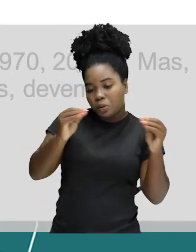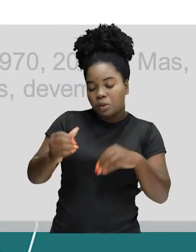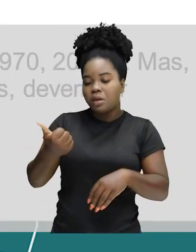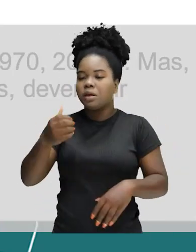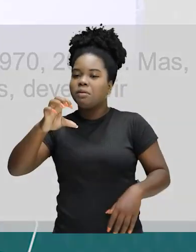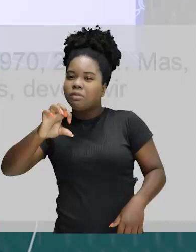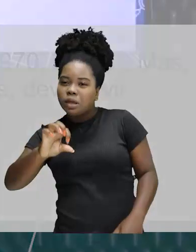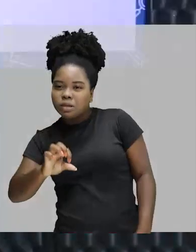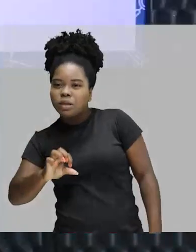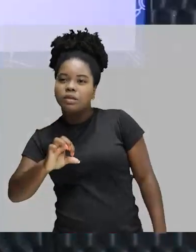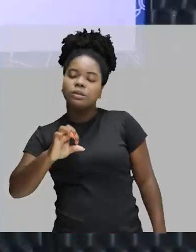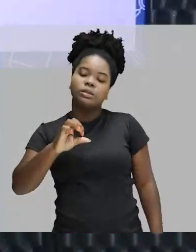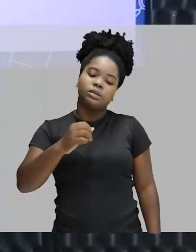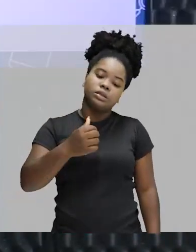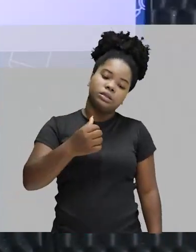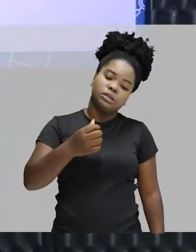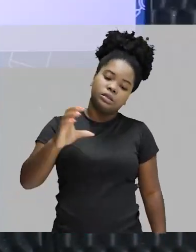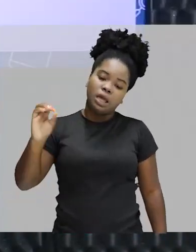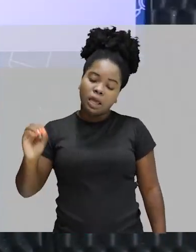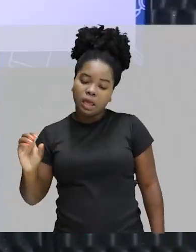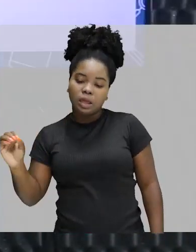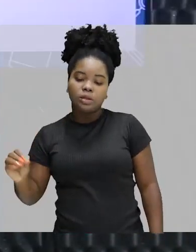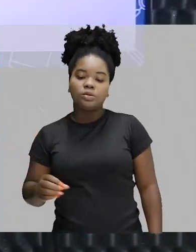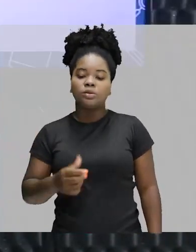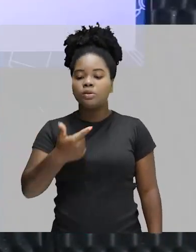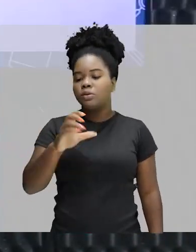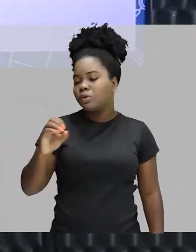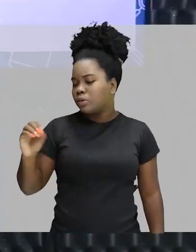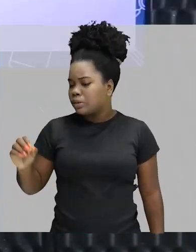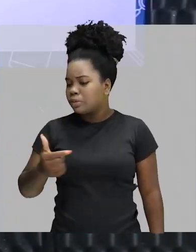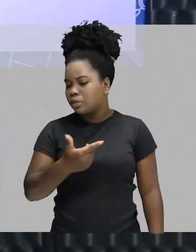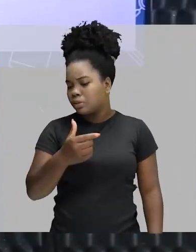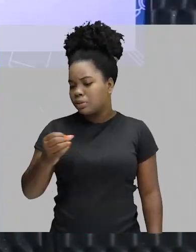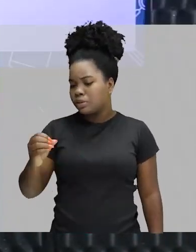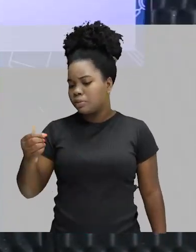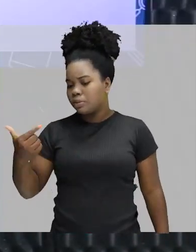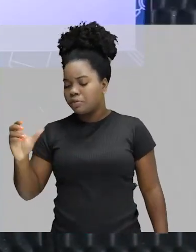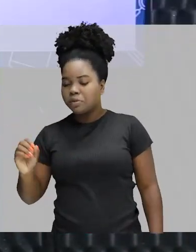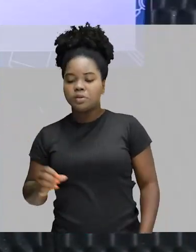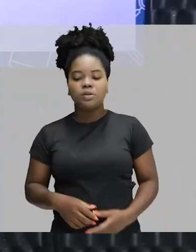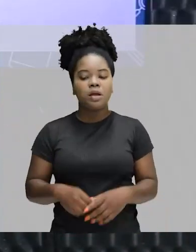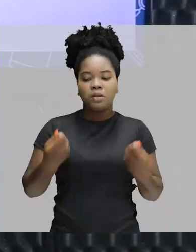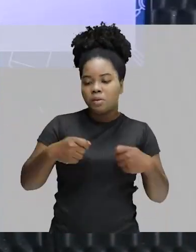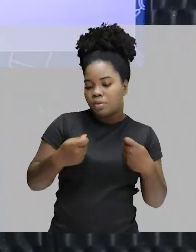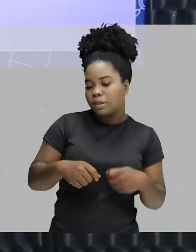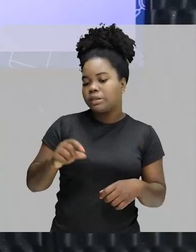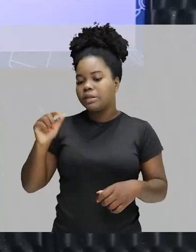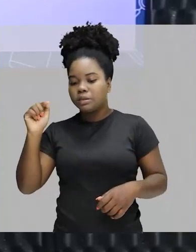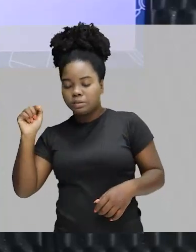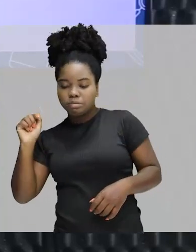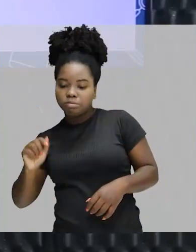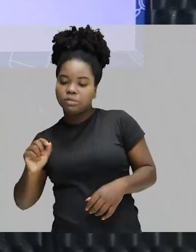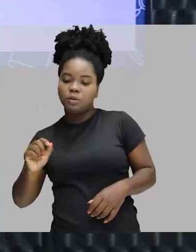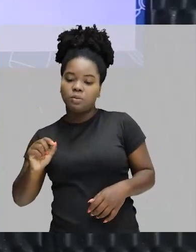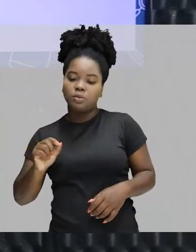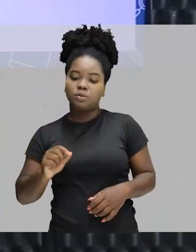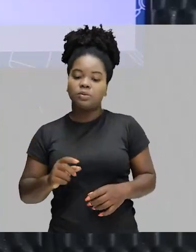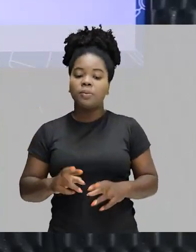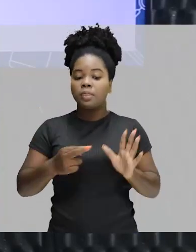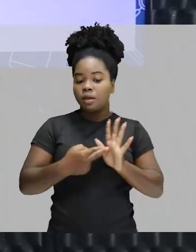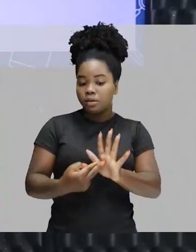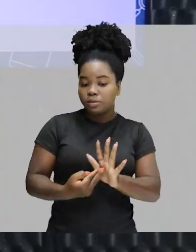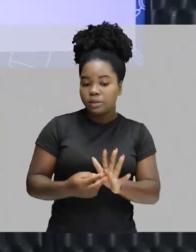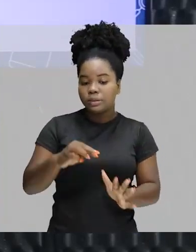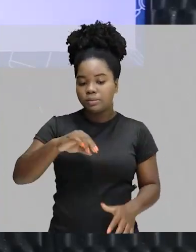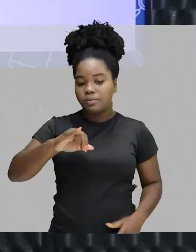1900, 2000, 2022. Não é necessário vocês colocarem o ponto. Mas uma vez que eu estou me referindo a